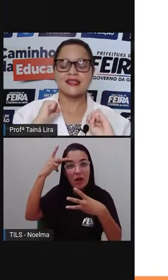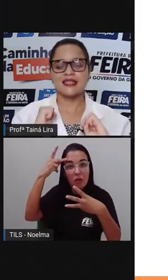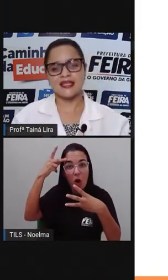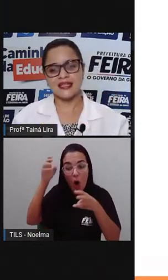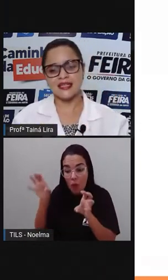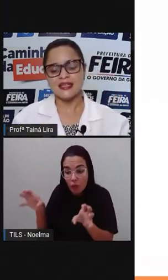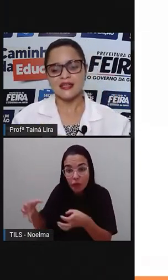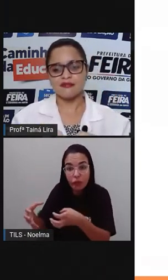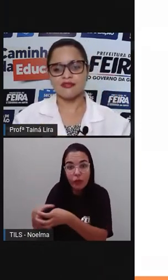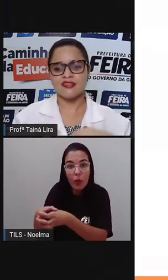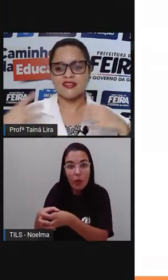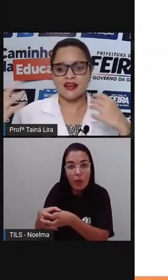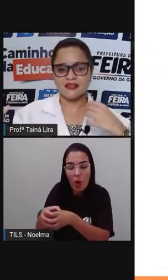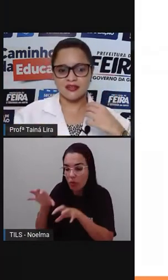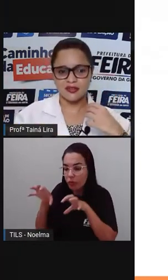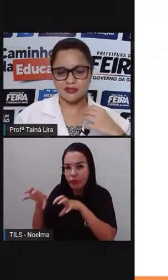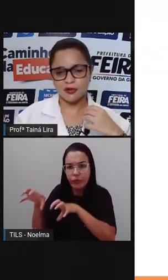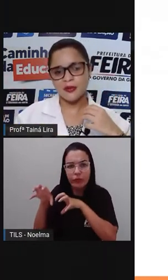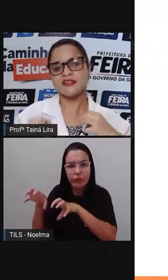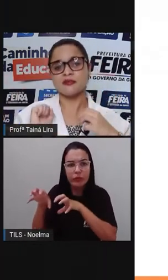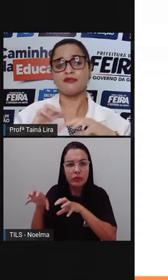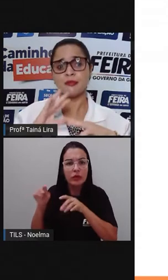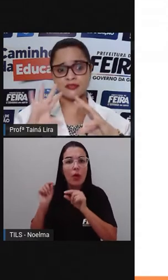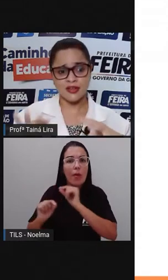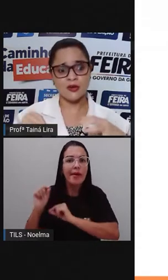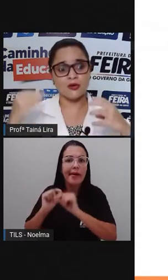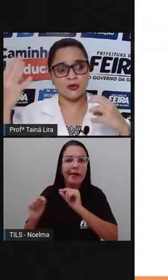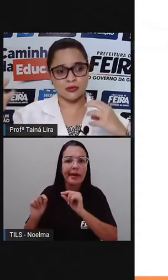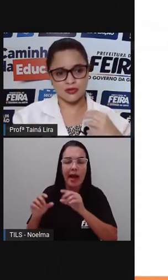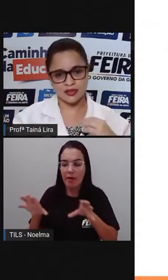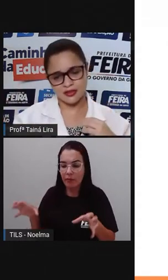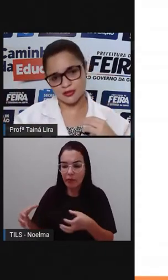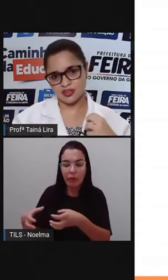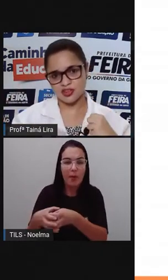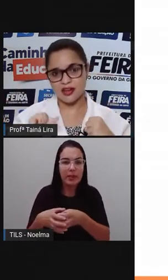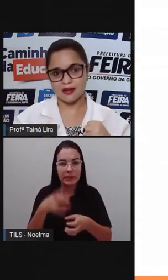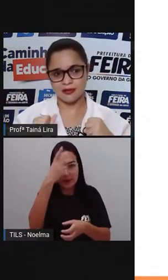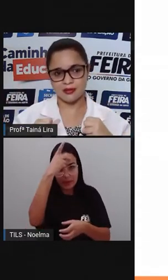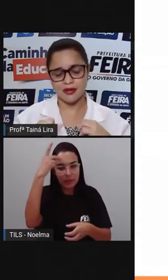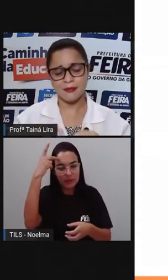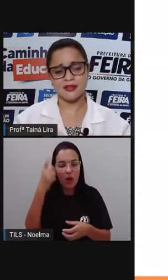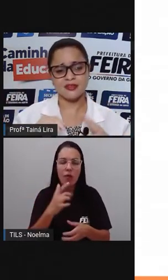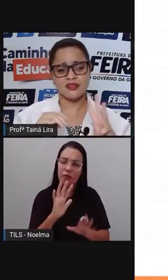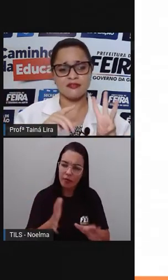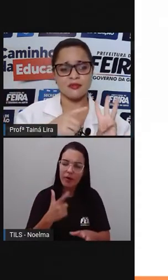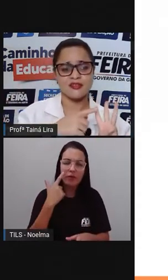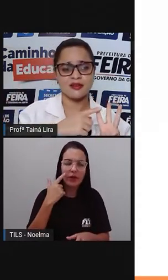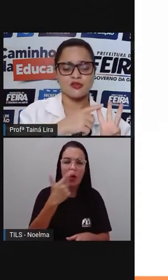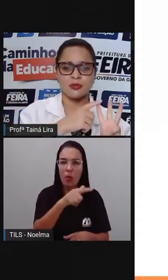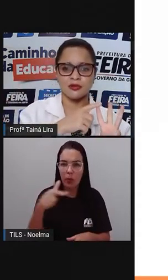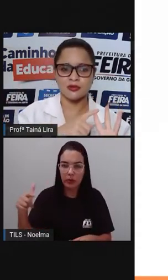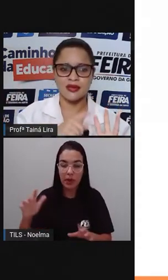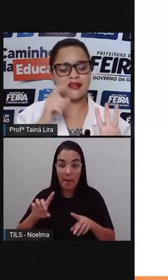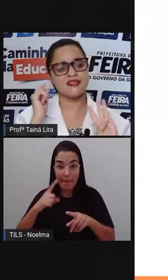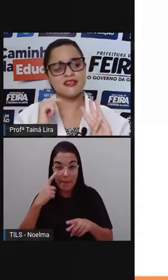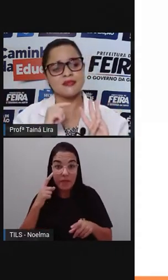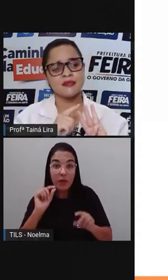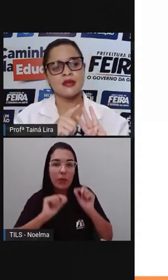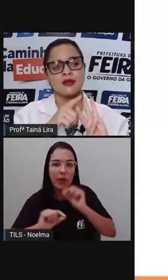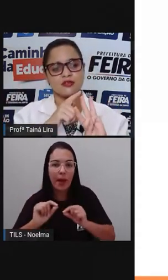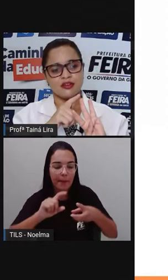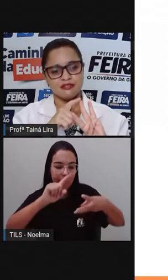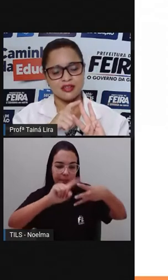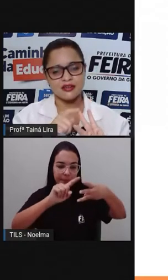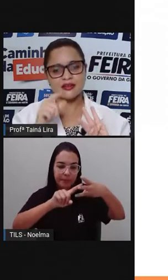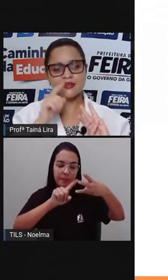que influenciaram na nossa formação. E vamos ver outros aqui durante a aula, não é? Mas nós já vimos ali os portugueses,